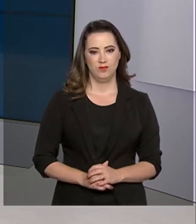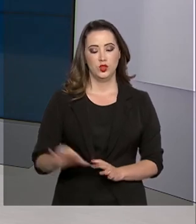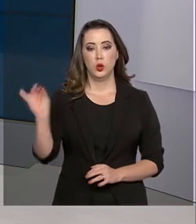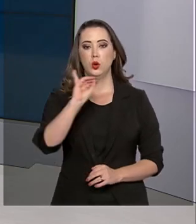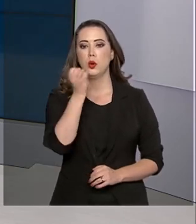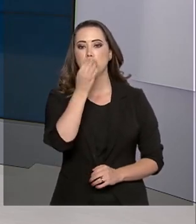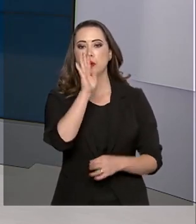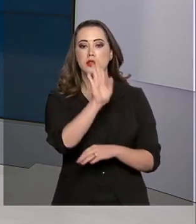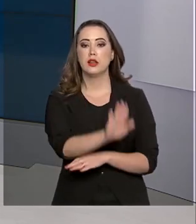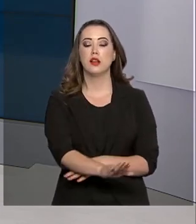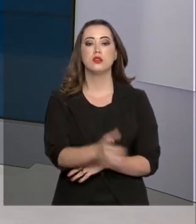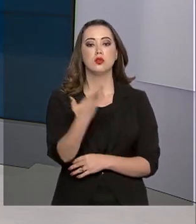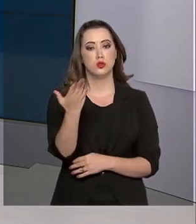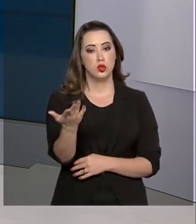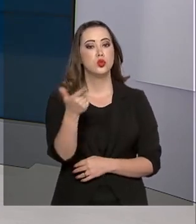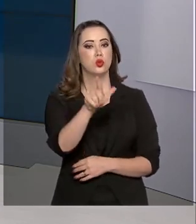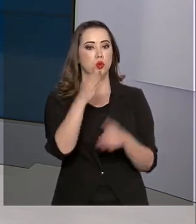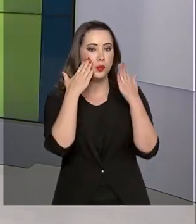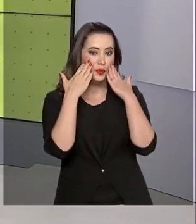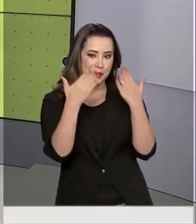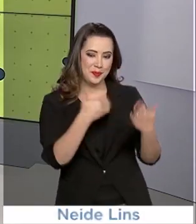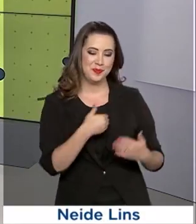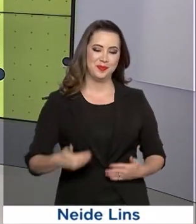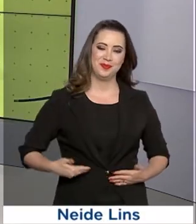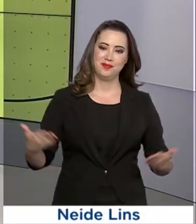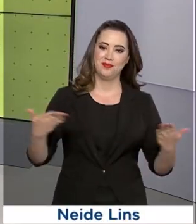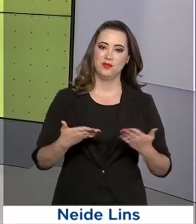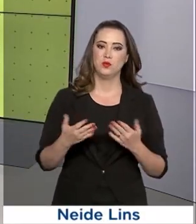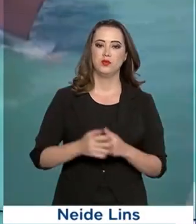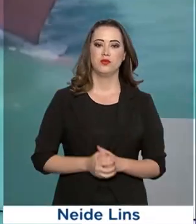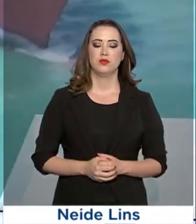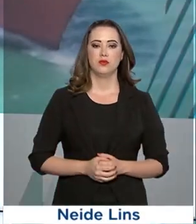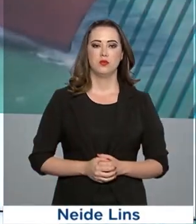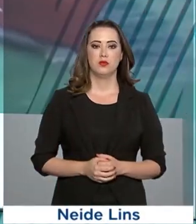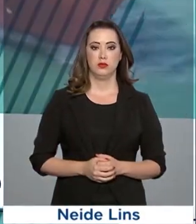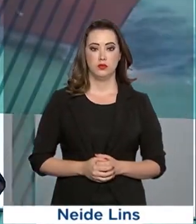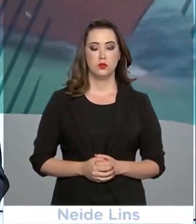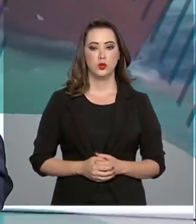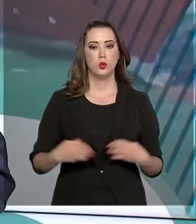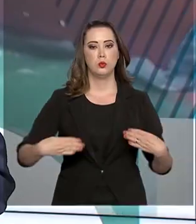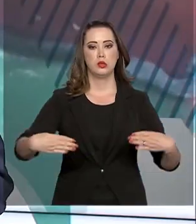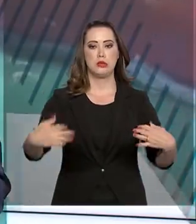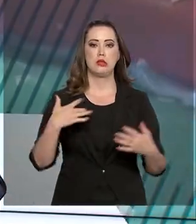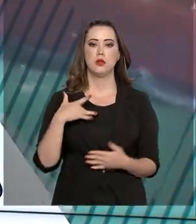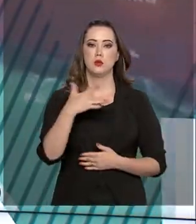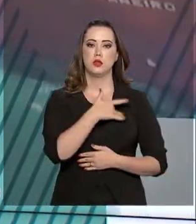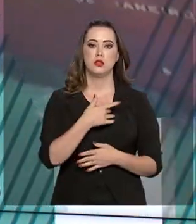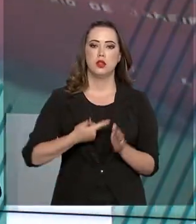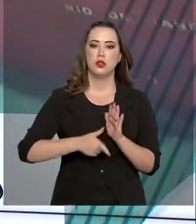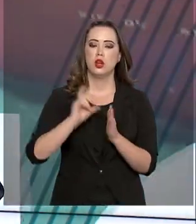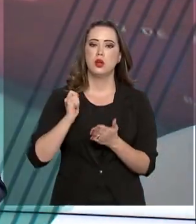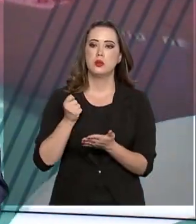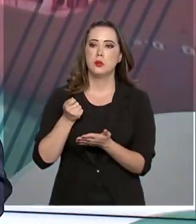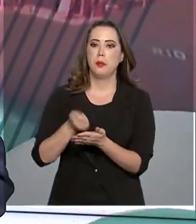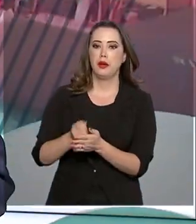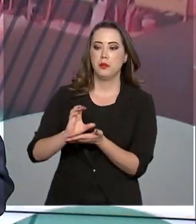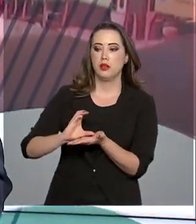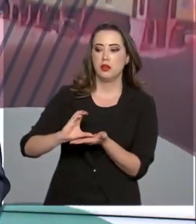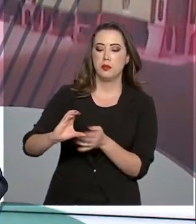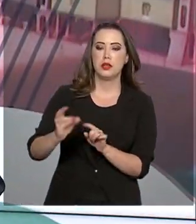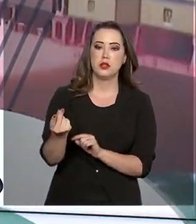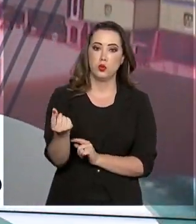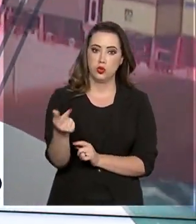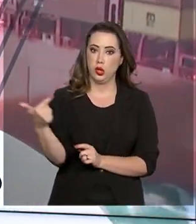Olá, boa tarde. Já está no ar mais uma edição do Governo Agora. O Ministério da Saúde antecipou a liberação da segunda